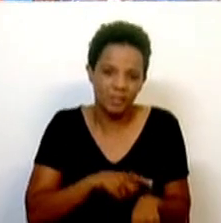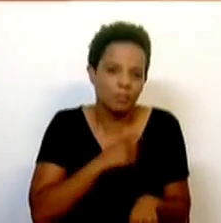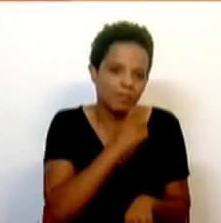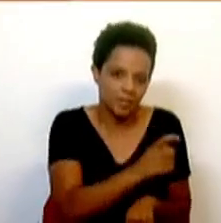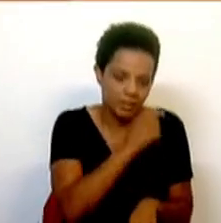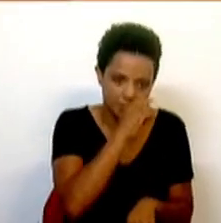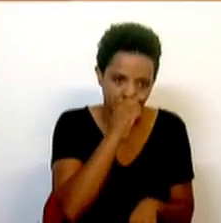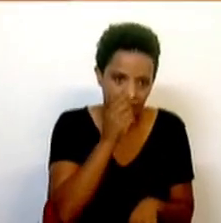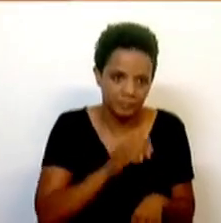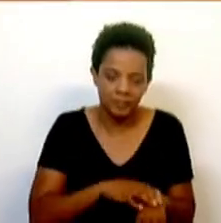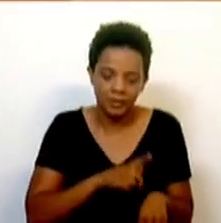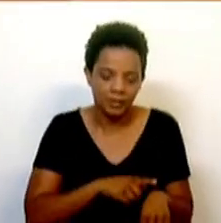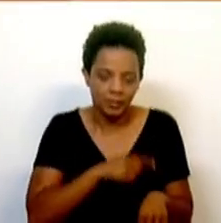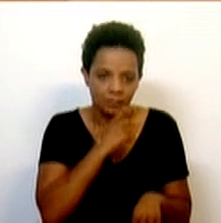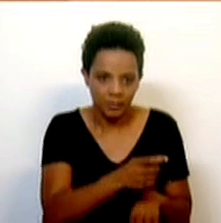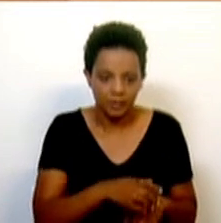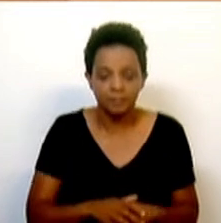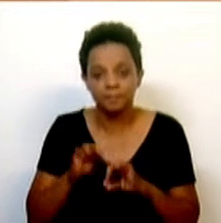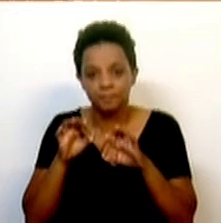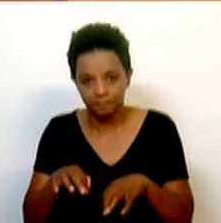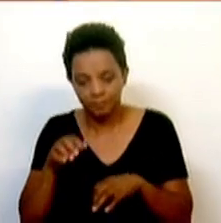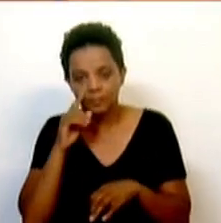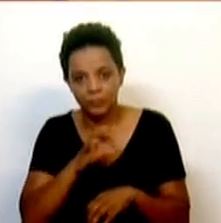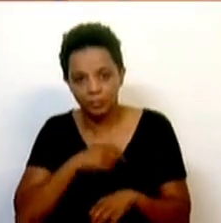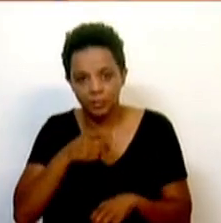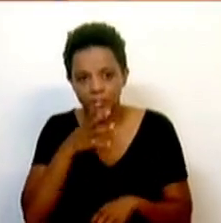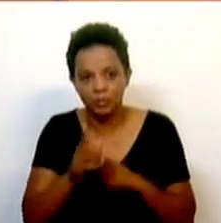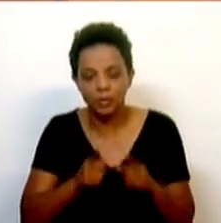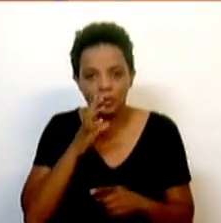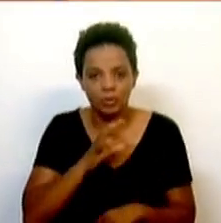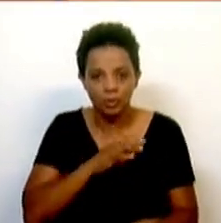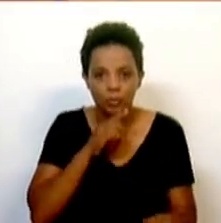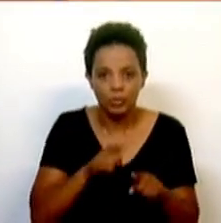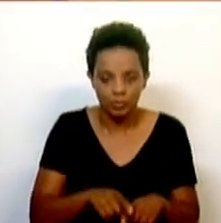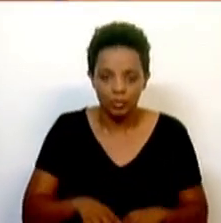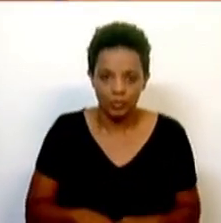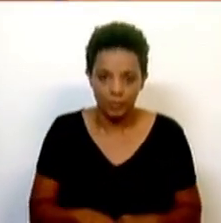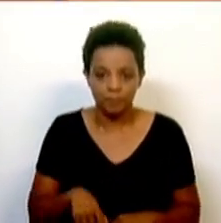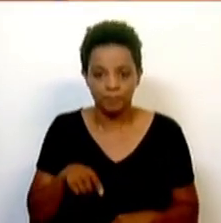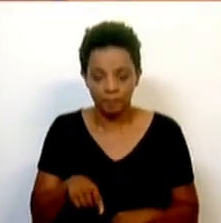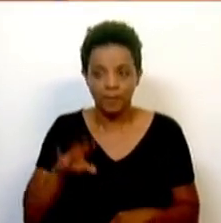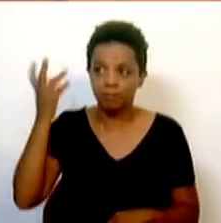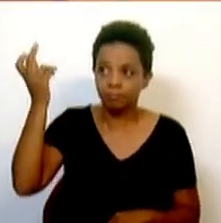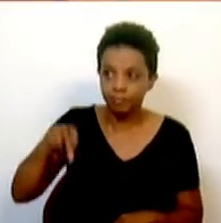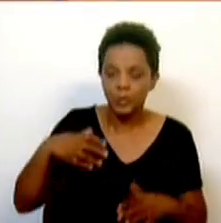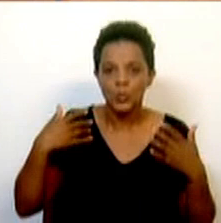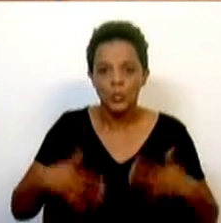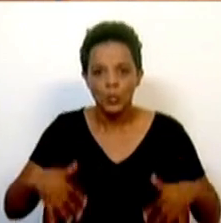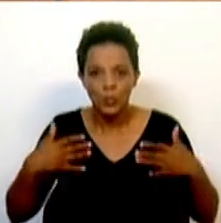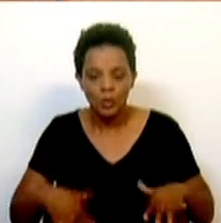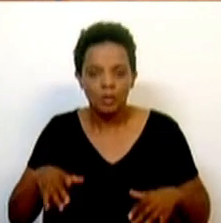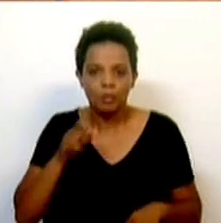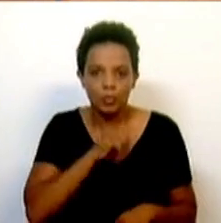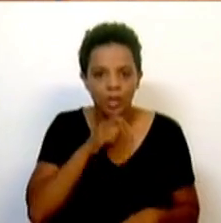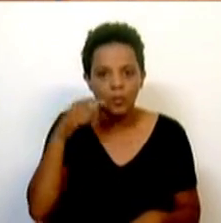presidente, dizer aos senhores deputados que este é um grande evento de uma enorme